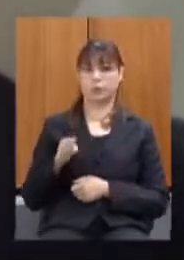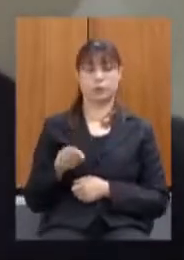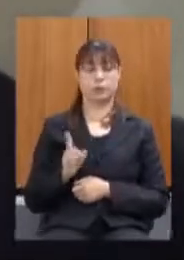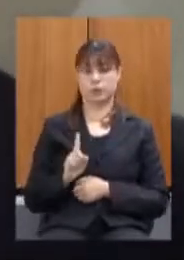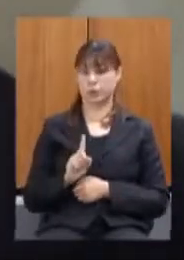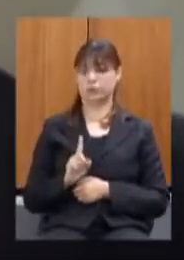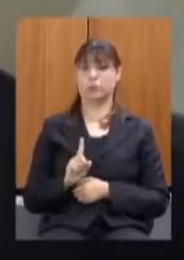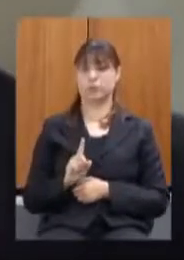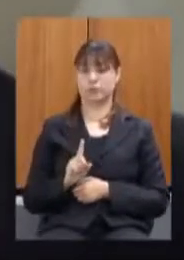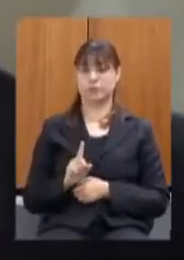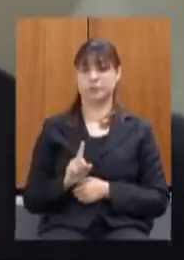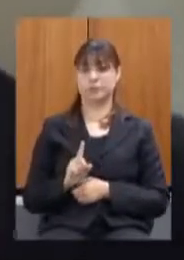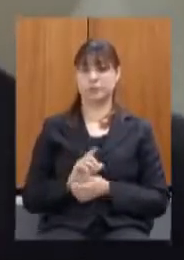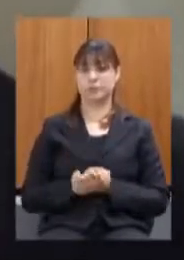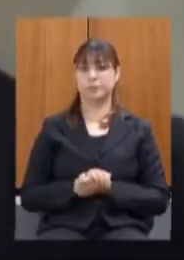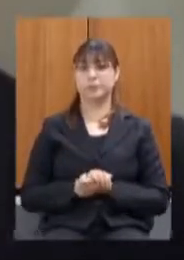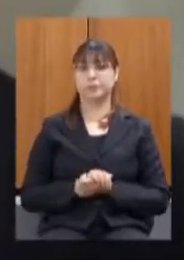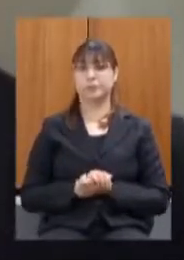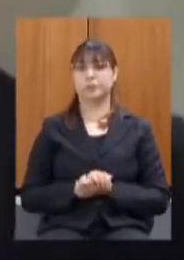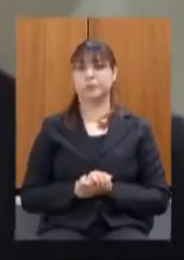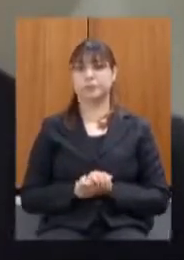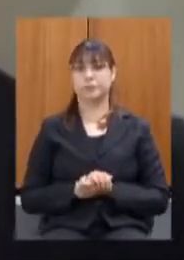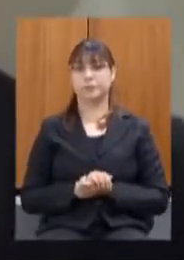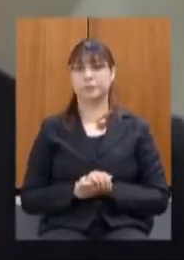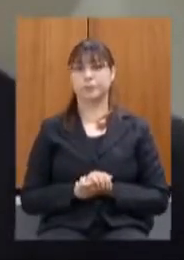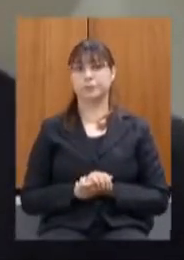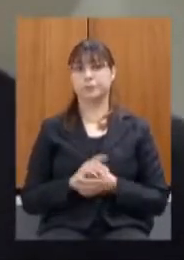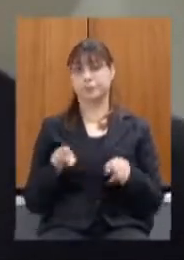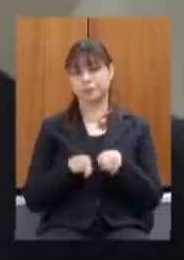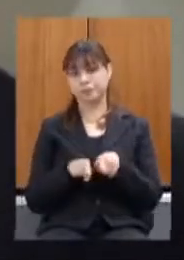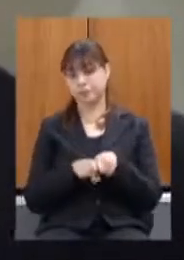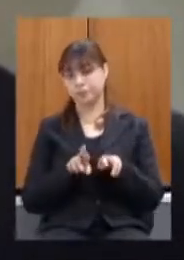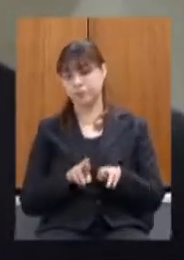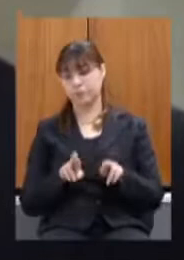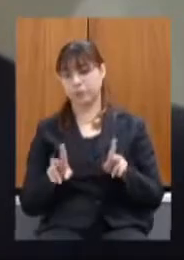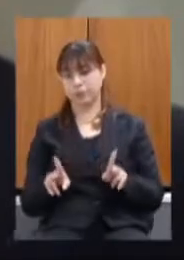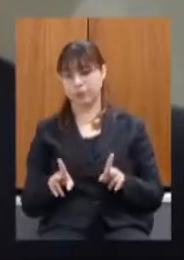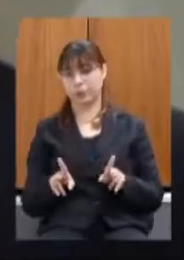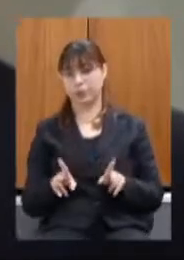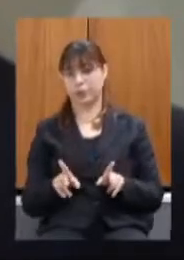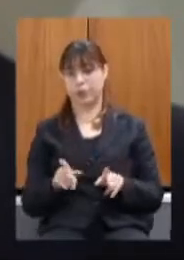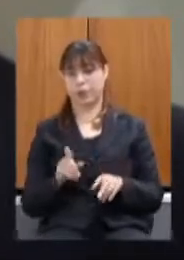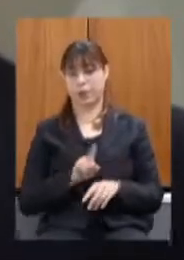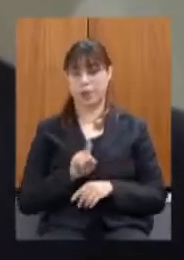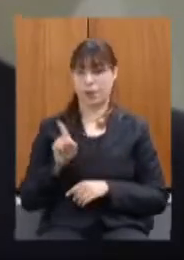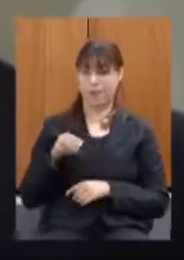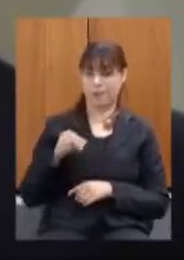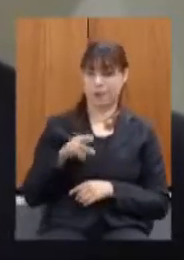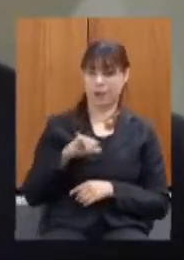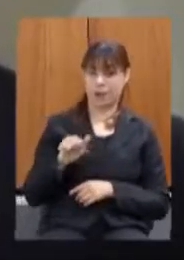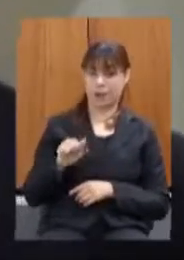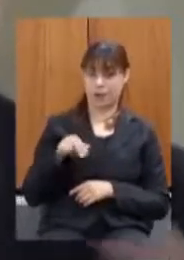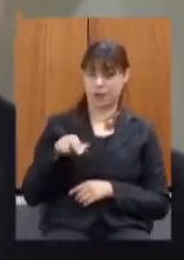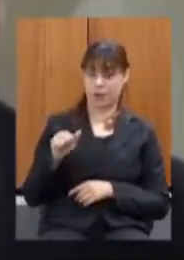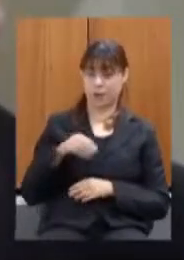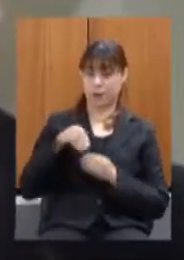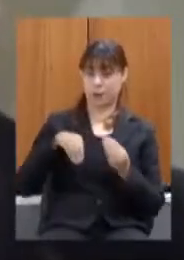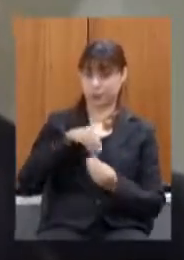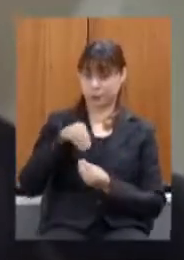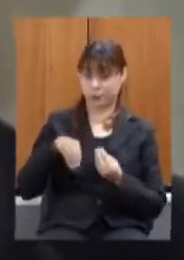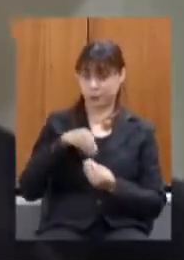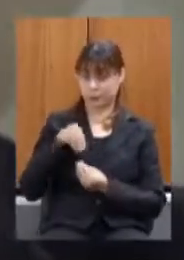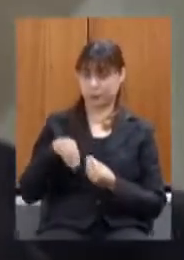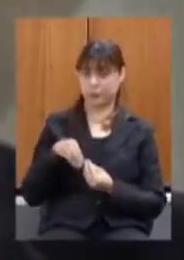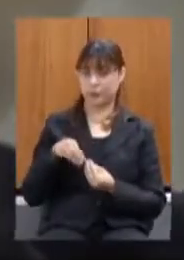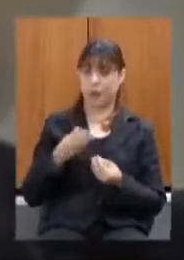e acho que existe uma outra grande diferença também como Mariana se misturou o que não está acontecendo